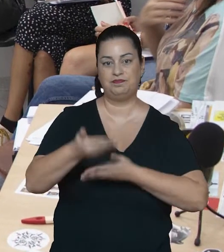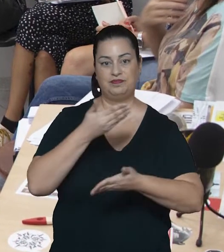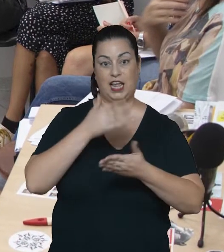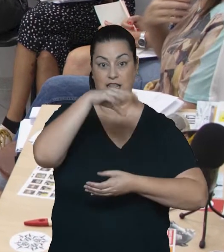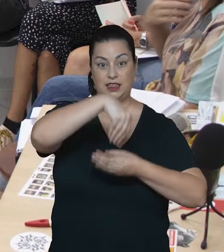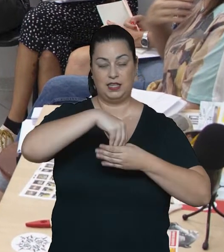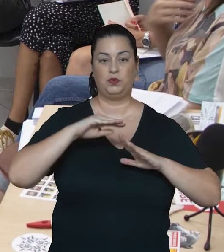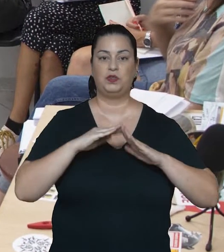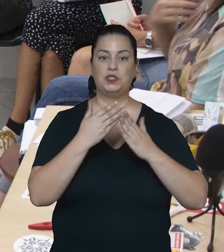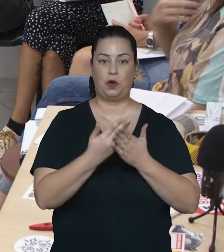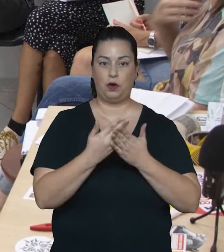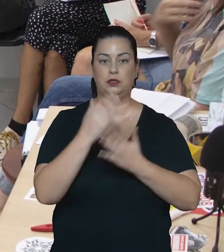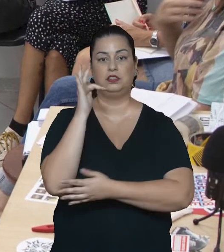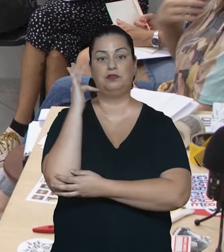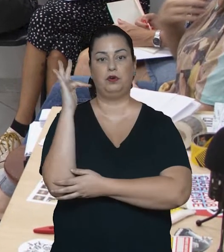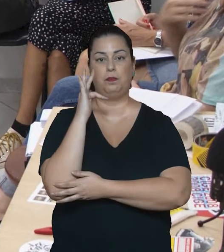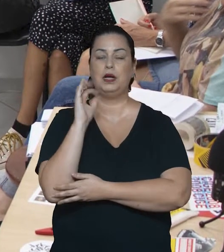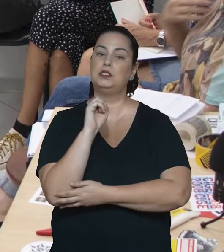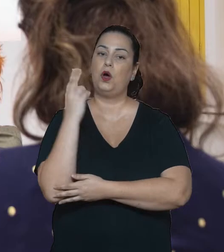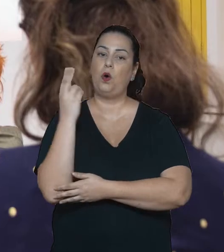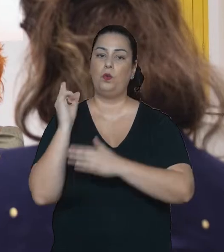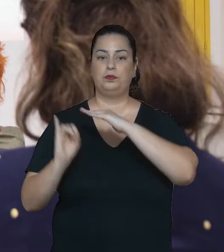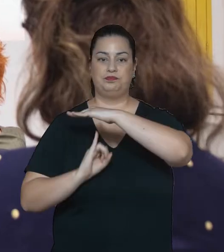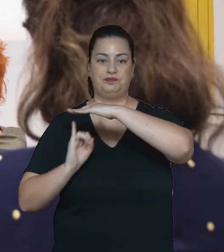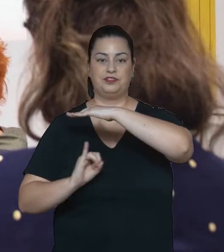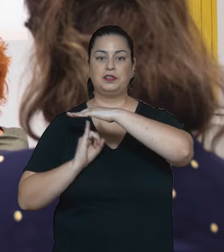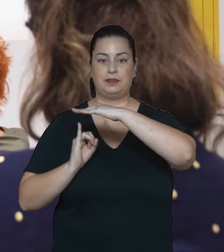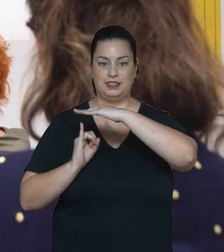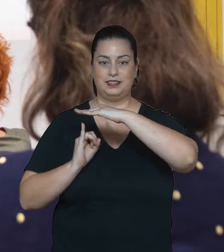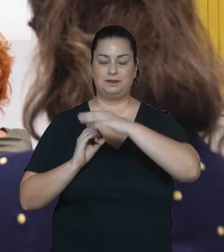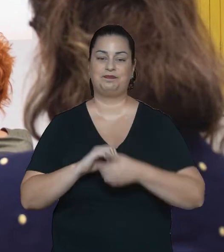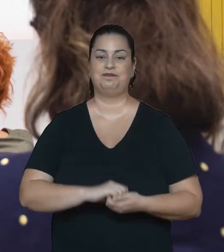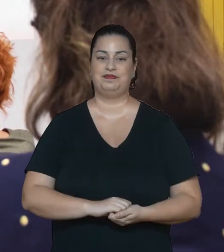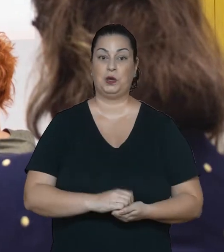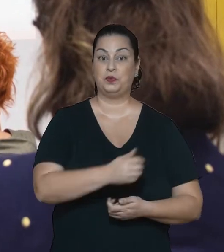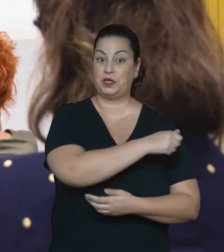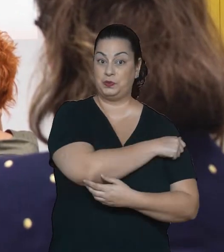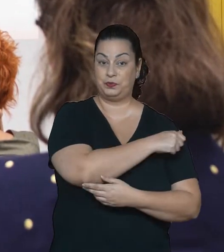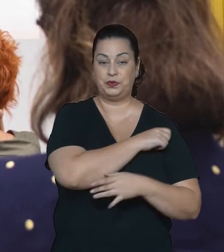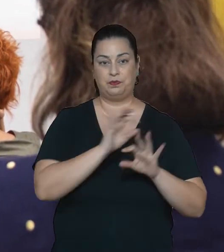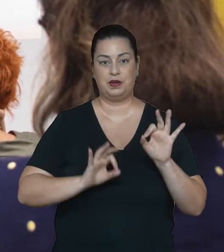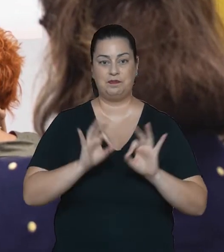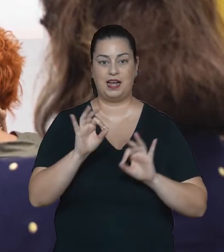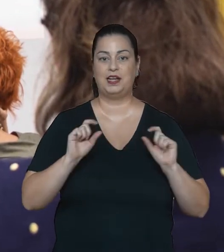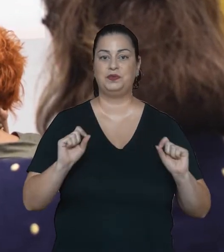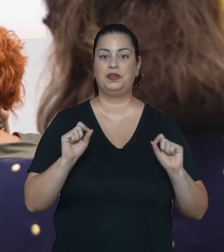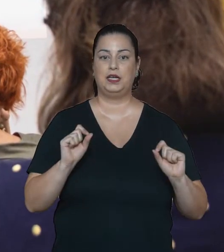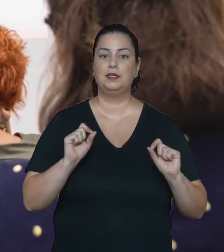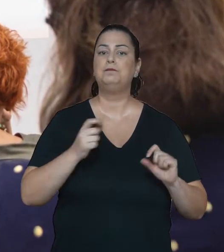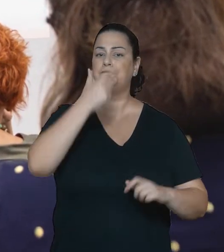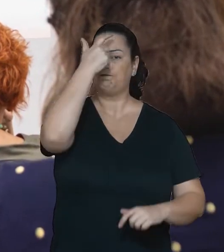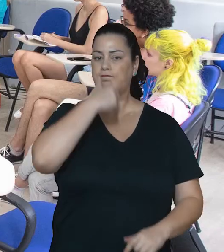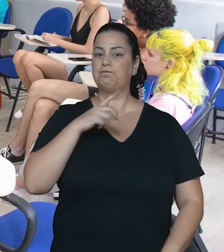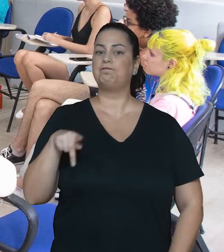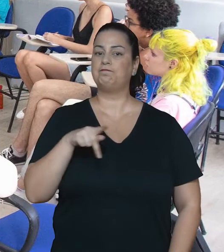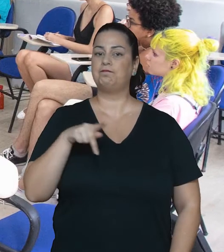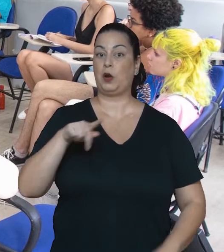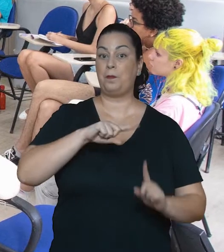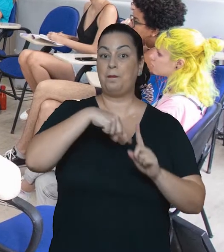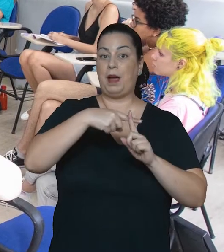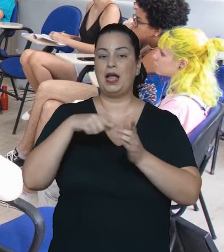docentes em instituições formais e não formais. Nela, os alunos são preparados para serem professores e